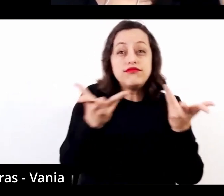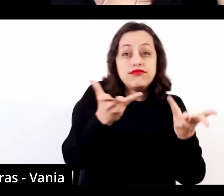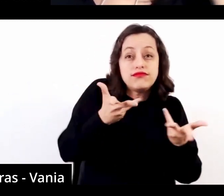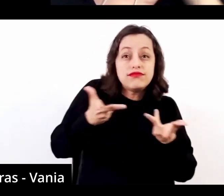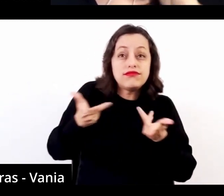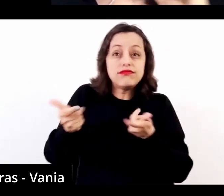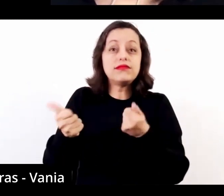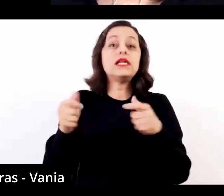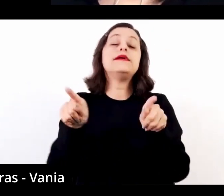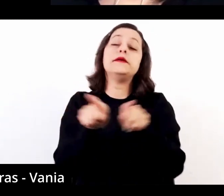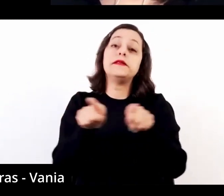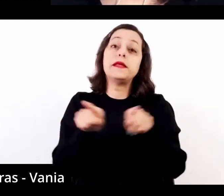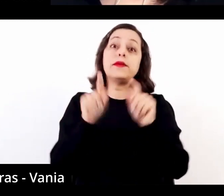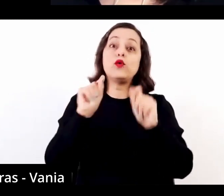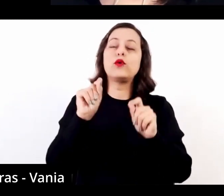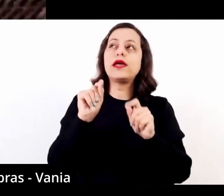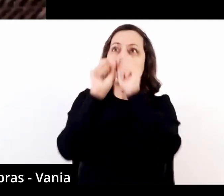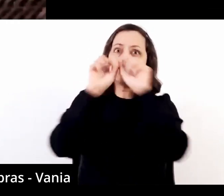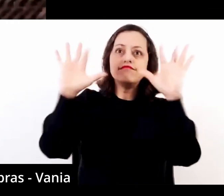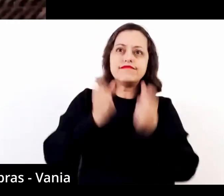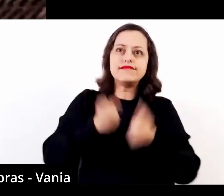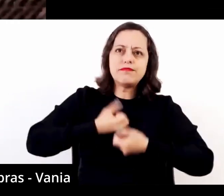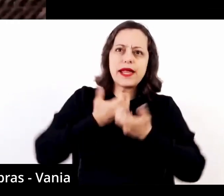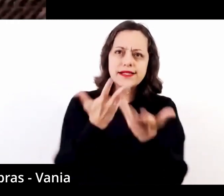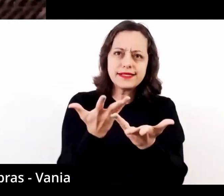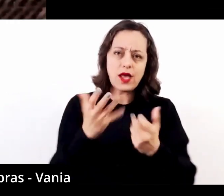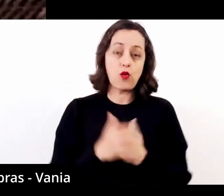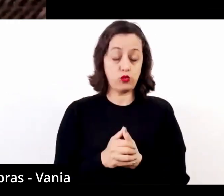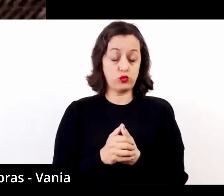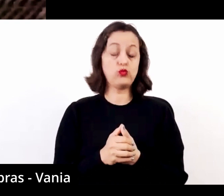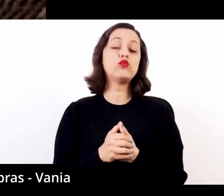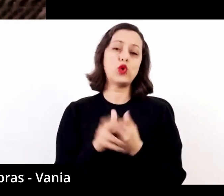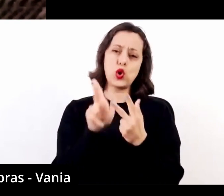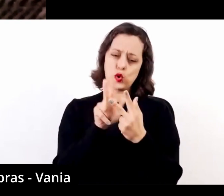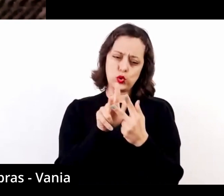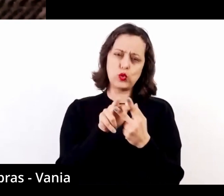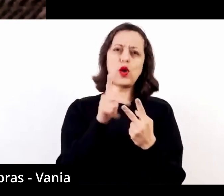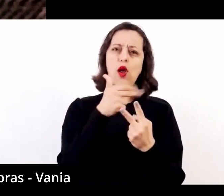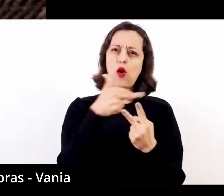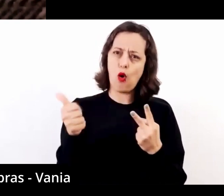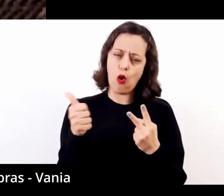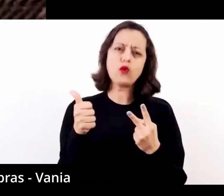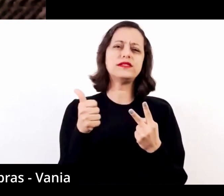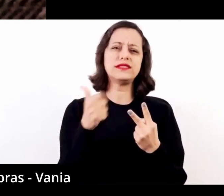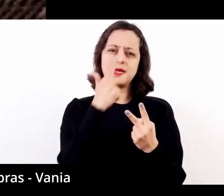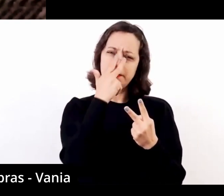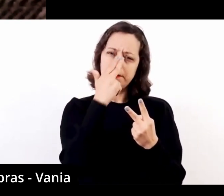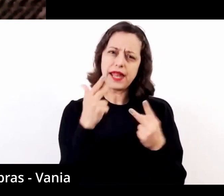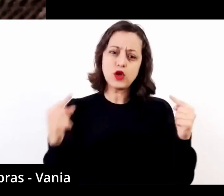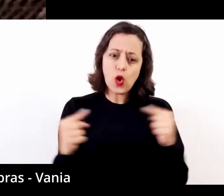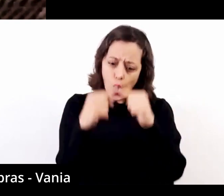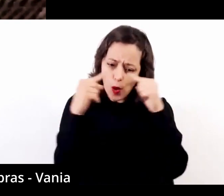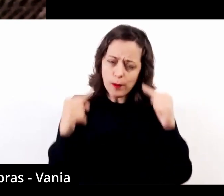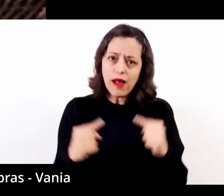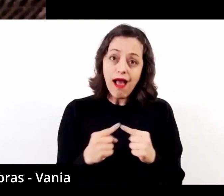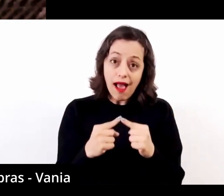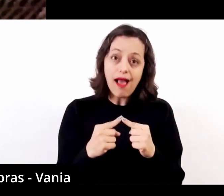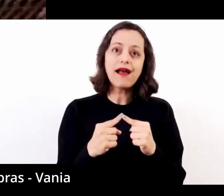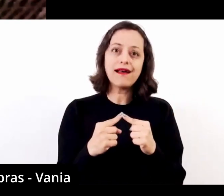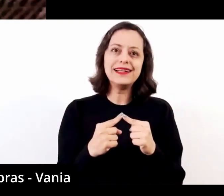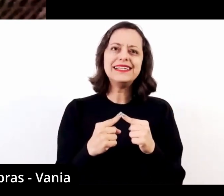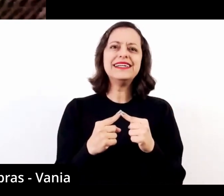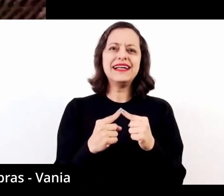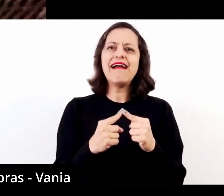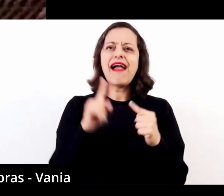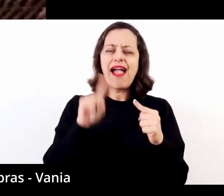expressão que ele pode evocar. Geralmente, quando essas duas coisas combinadas se conjugam